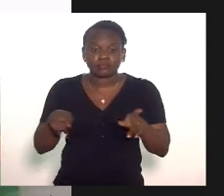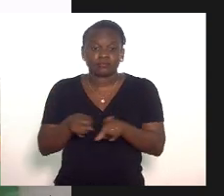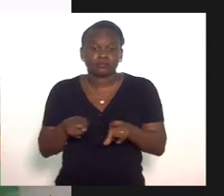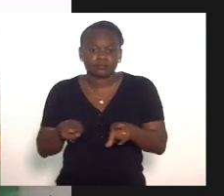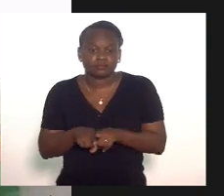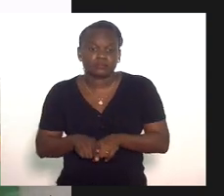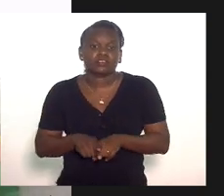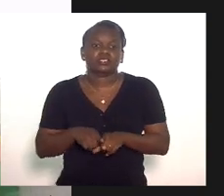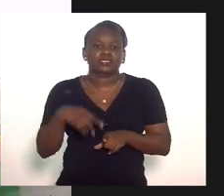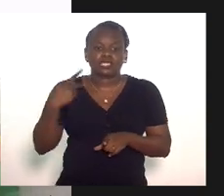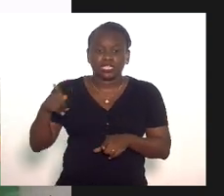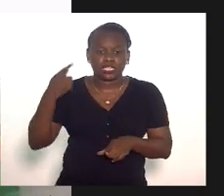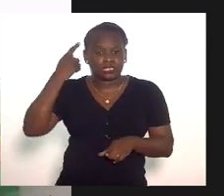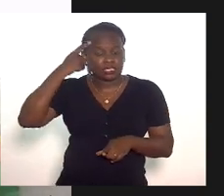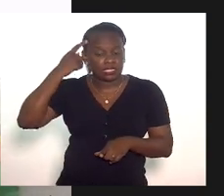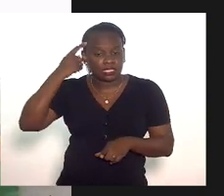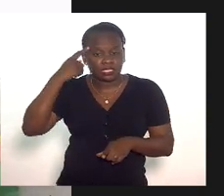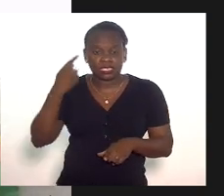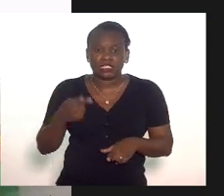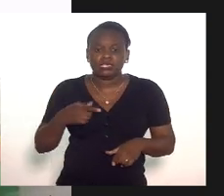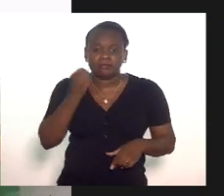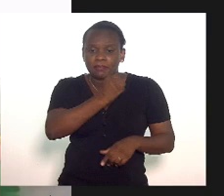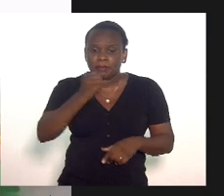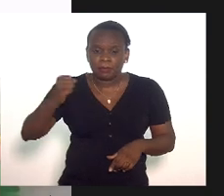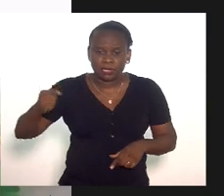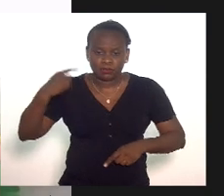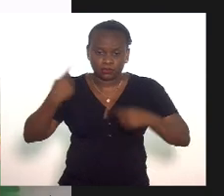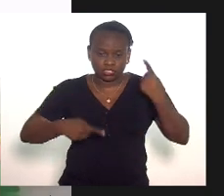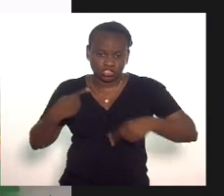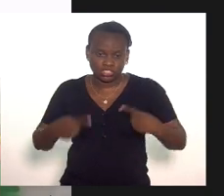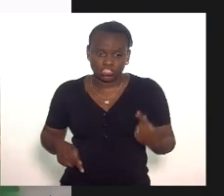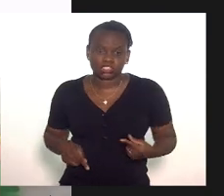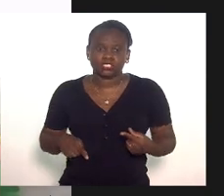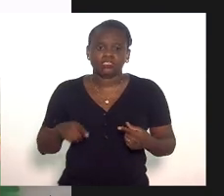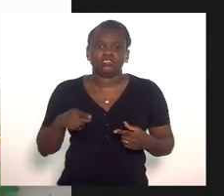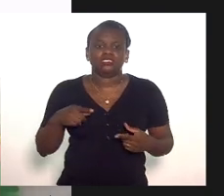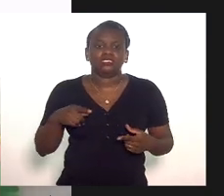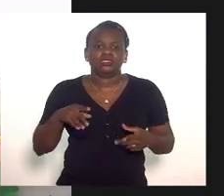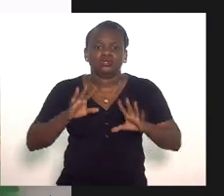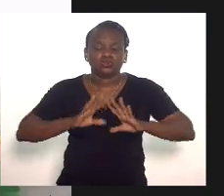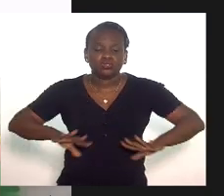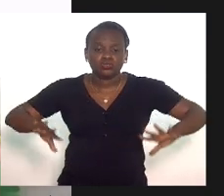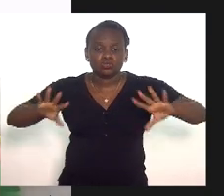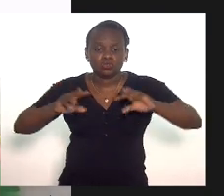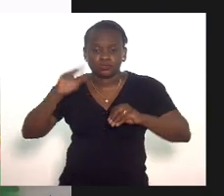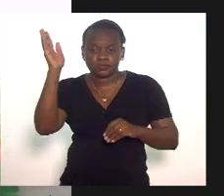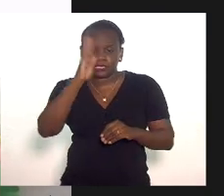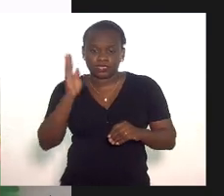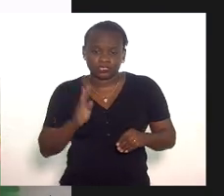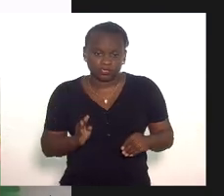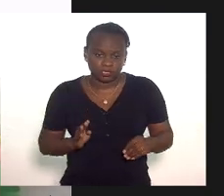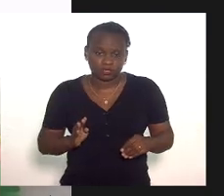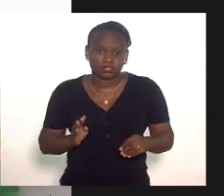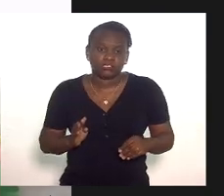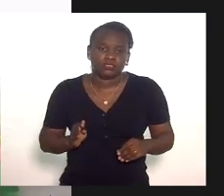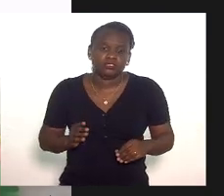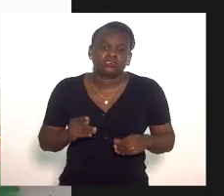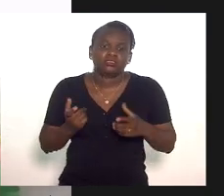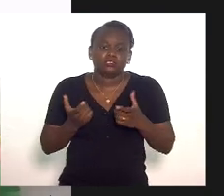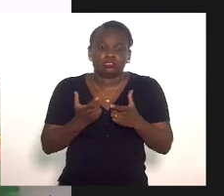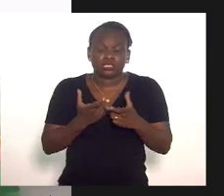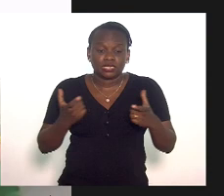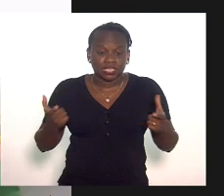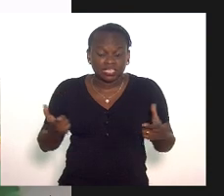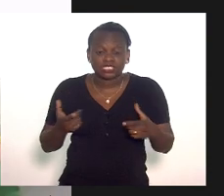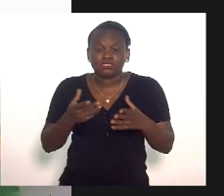também a sua lógica de necropolítica que tornou o Brasil um grande